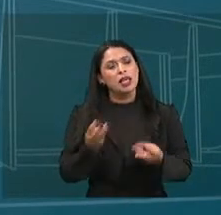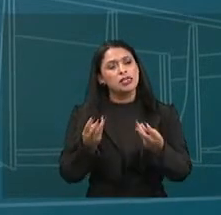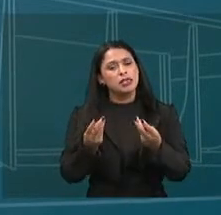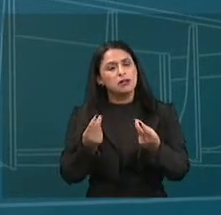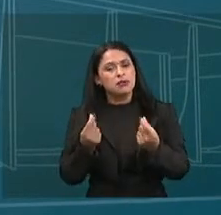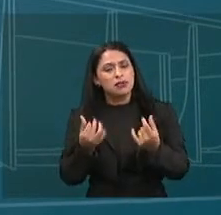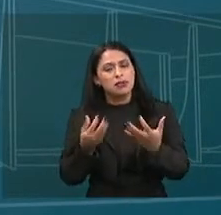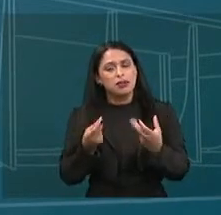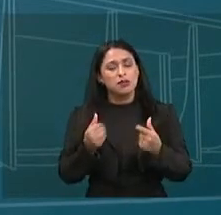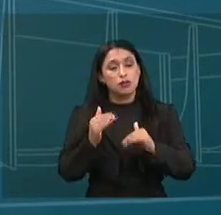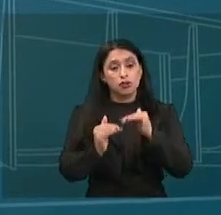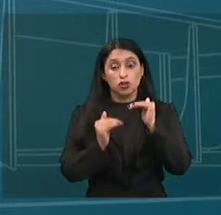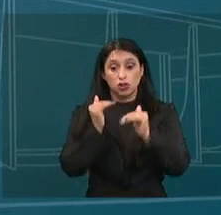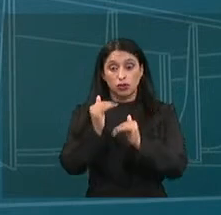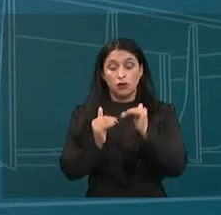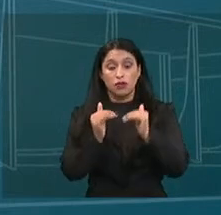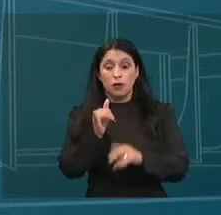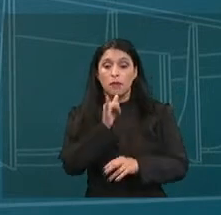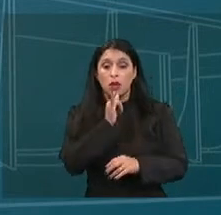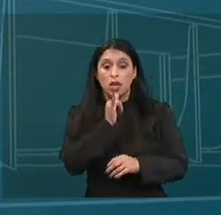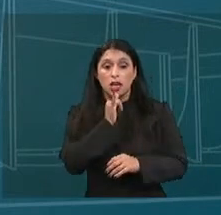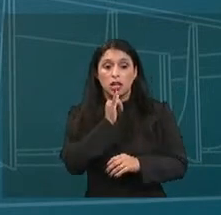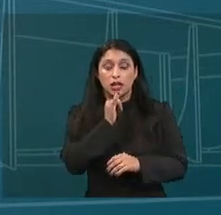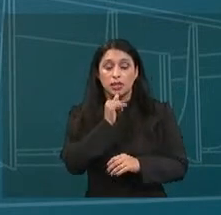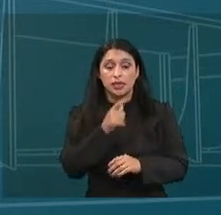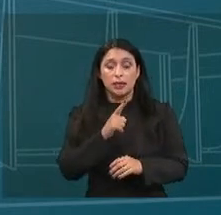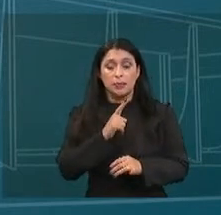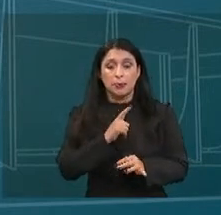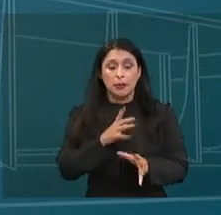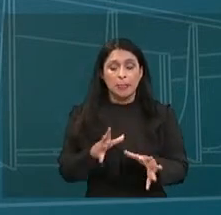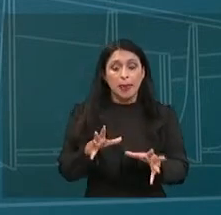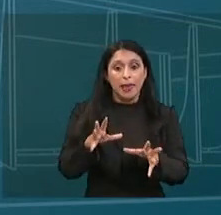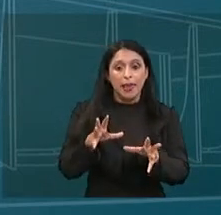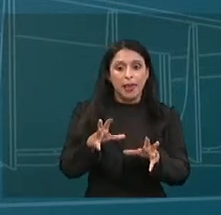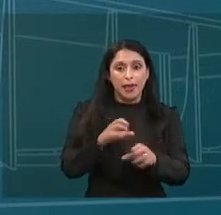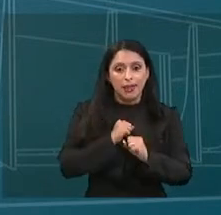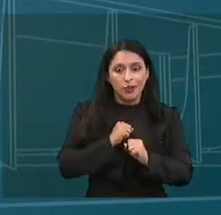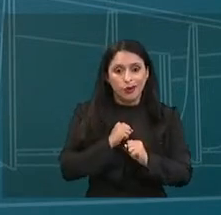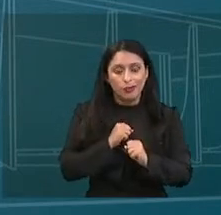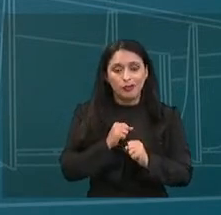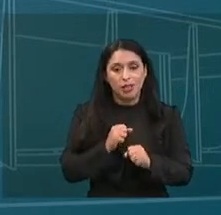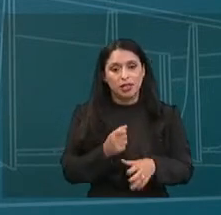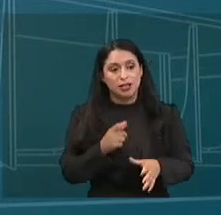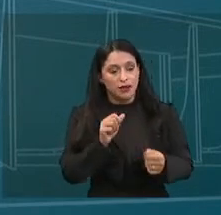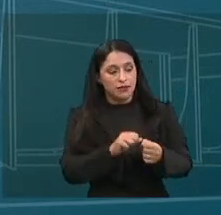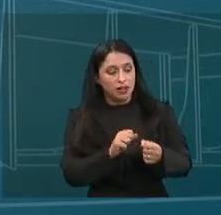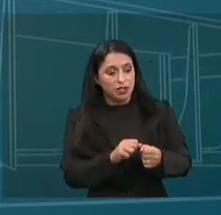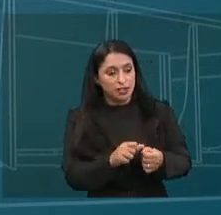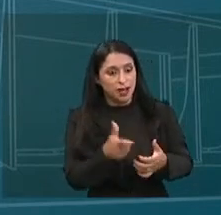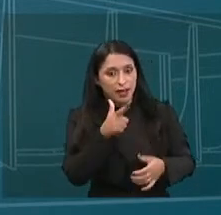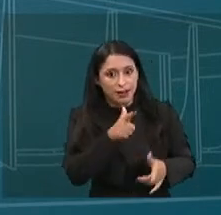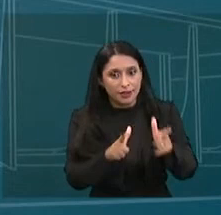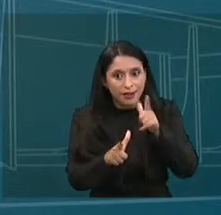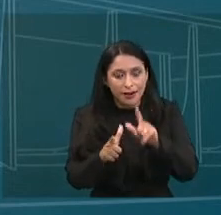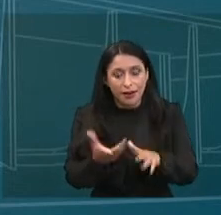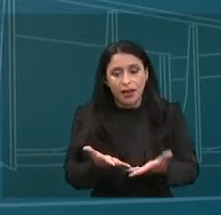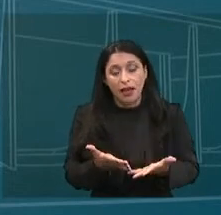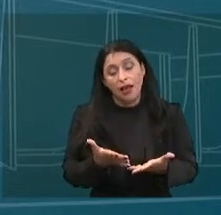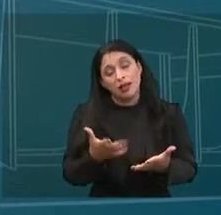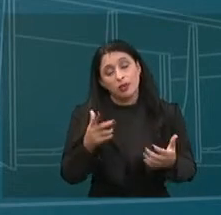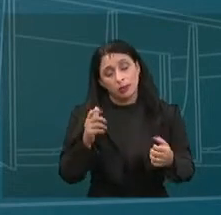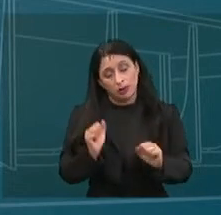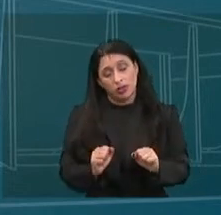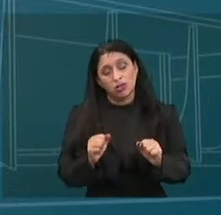desenvolvimento, quando, por exemplo, é mais suscetível a recompensas e quando estímulos externos terão um impacto que pode ter consequências para toda a vida da